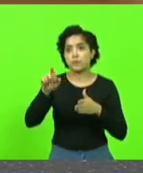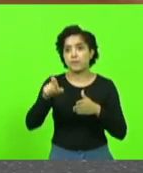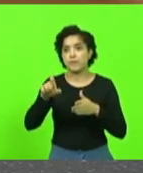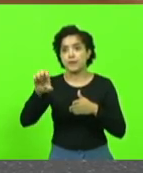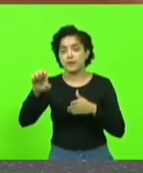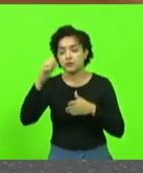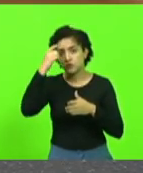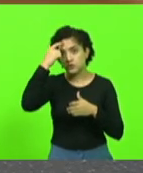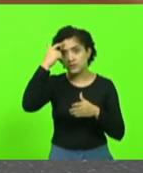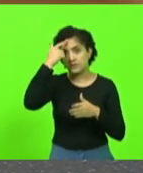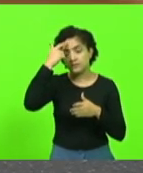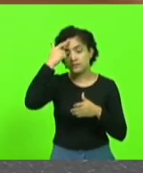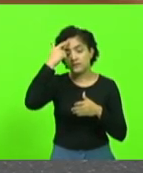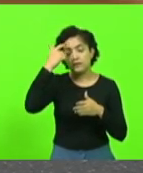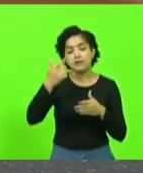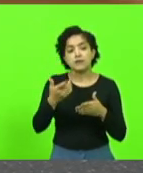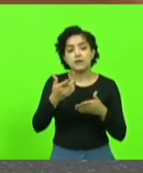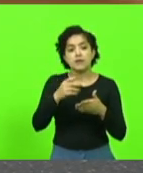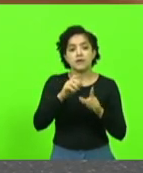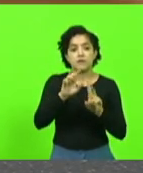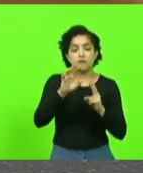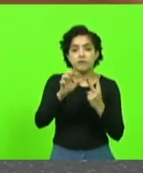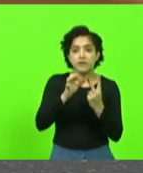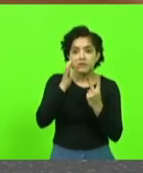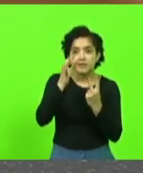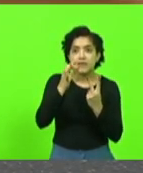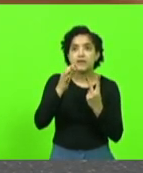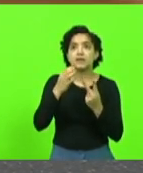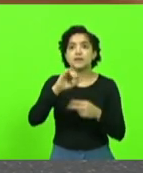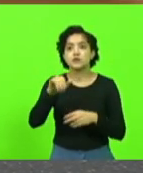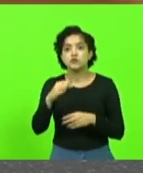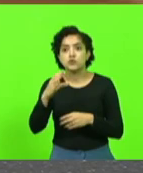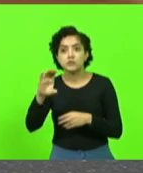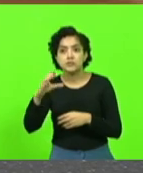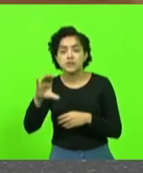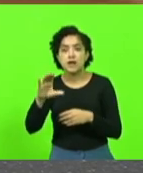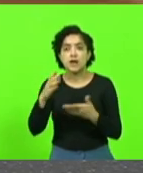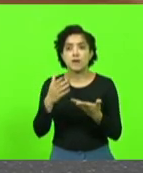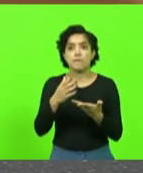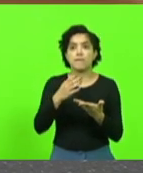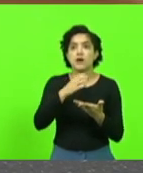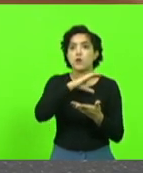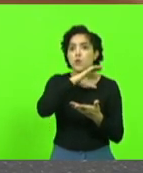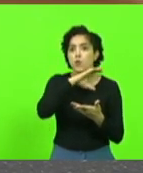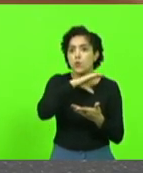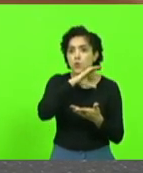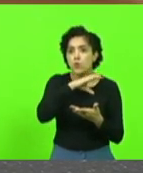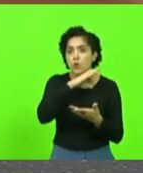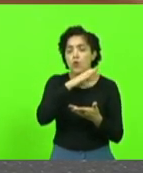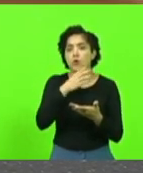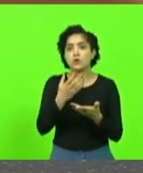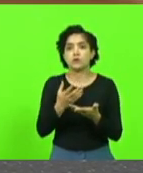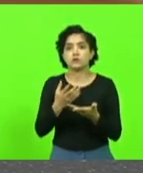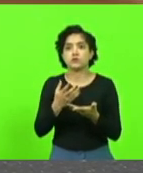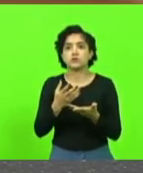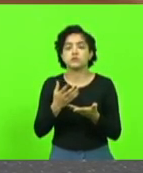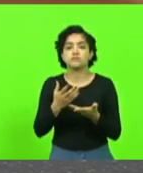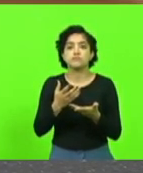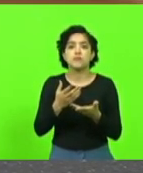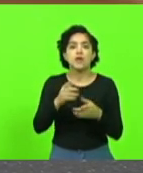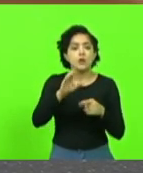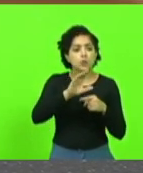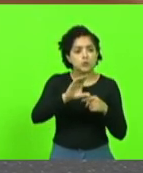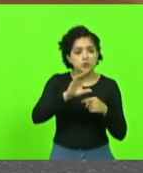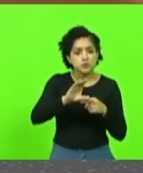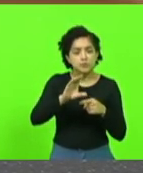alcançando regiões como a de Videira, de Joaçaba, de Concórdia, de Campos Novos, de Curitibanos, enfim, chegando